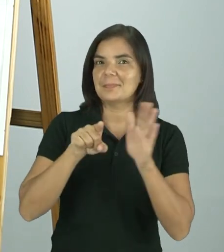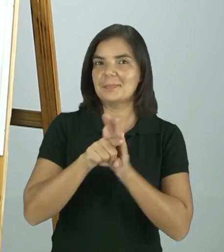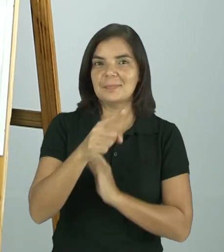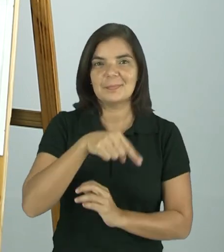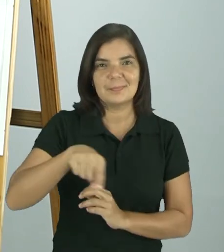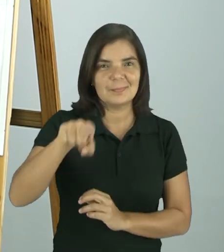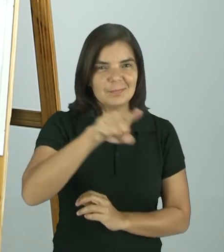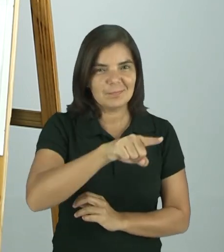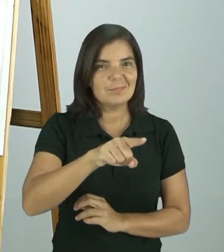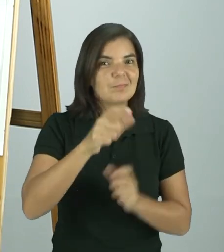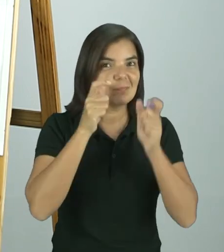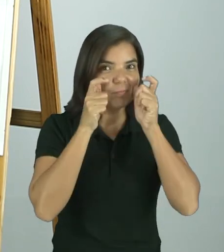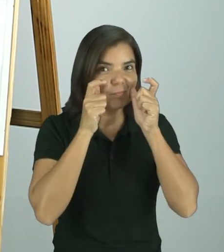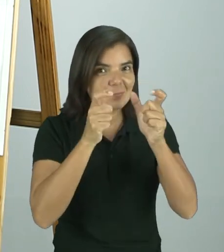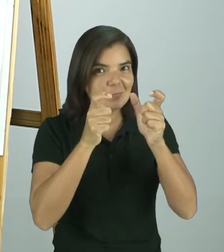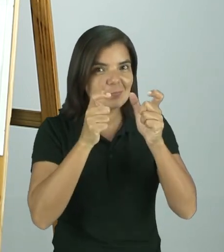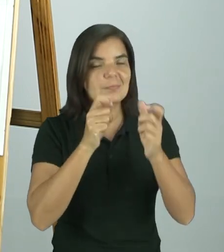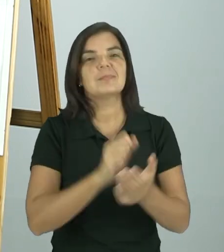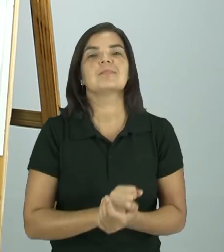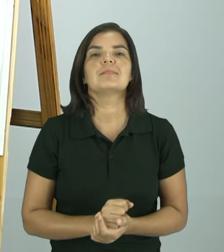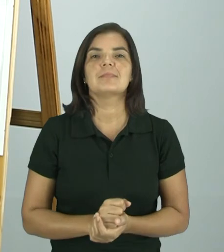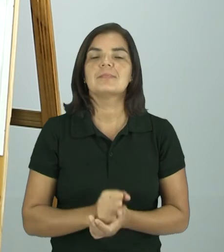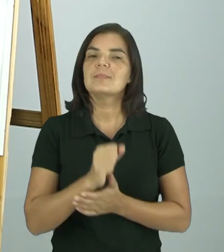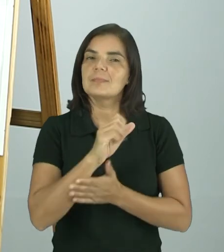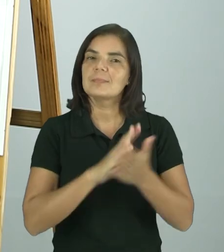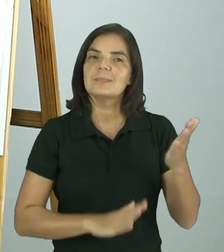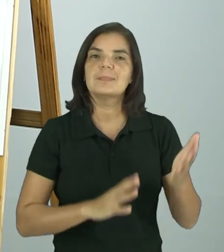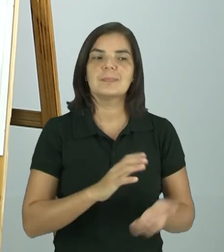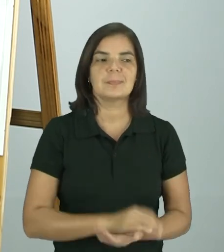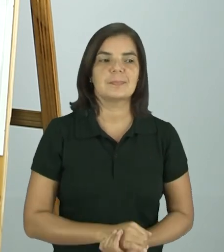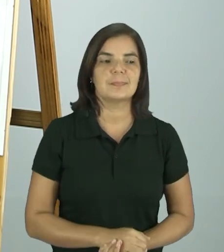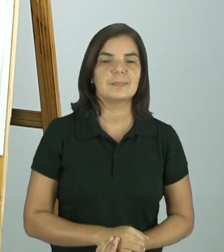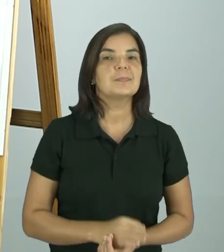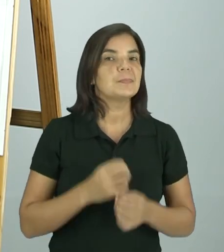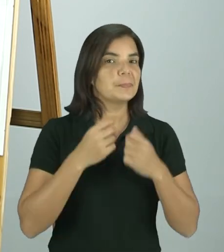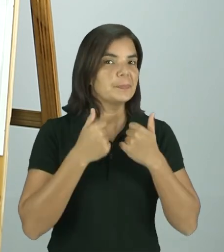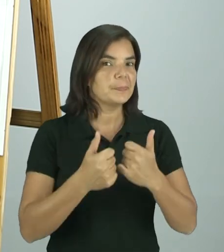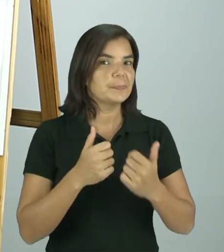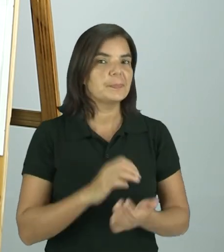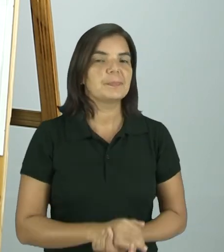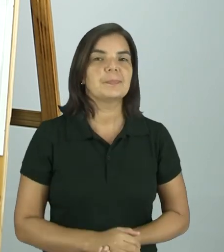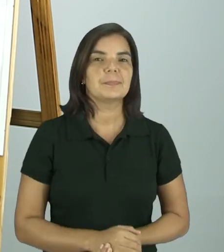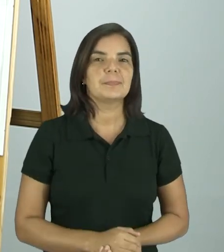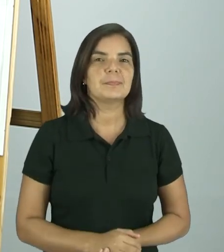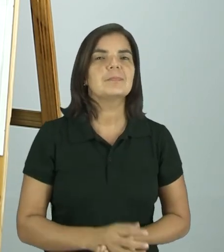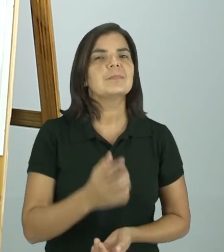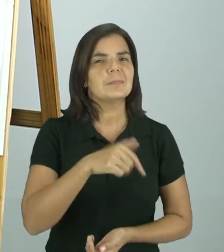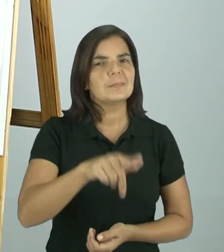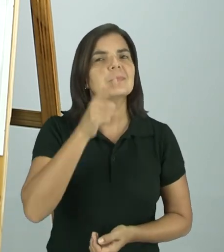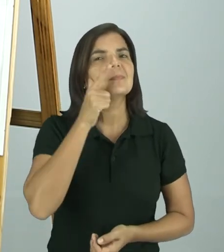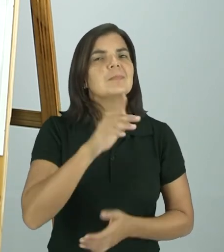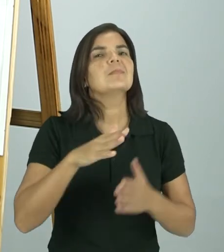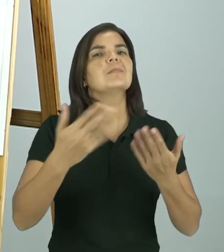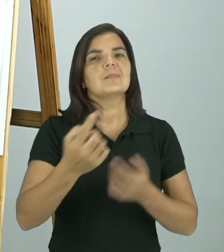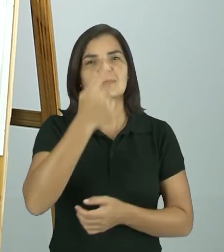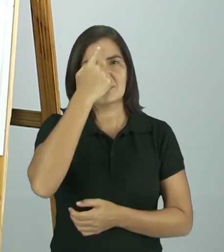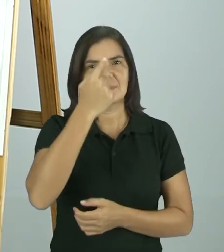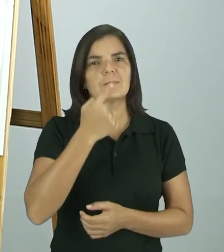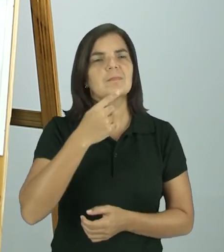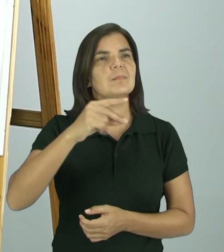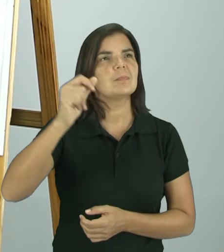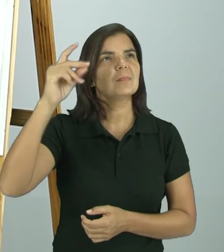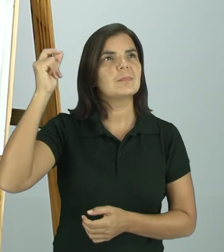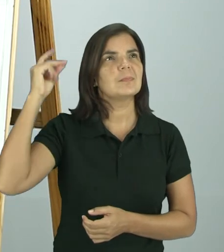Para ver se vocês estavam atentos a essa atividade. Tudo bem? Você consegue identificar qual é a imagem mais